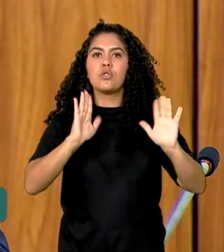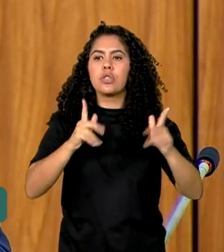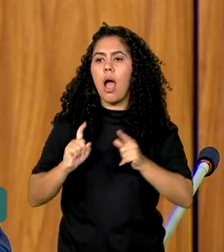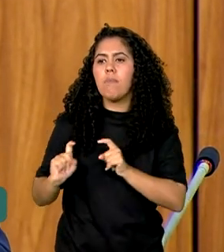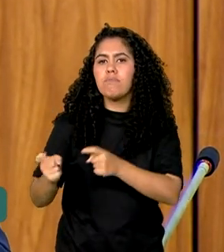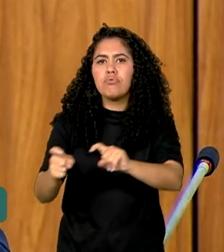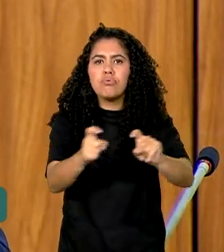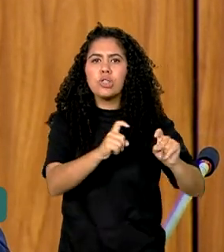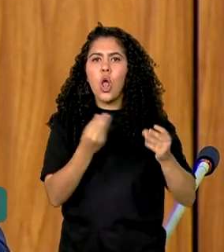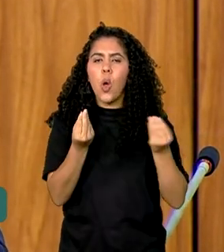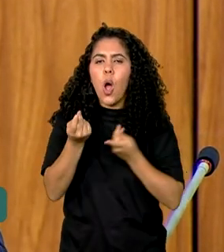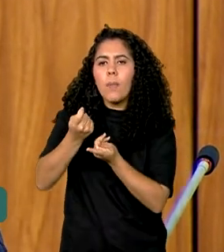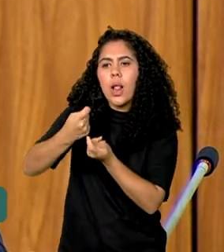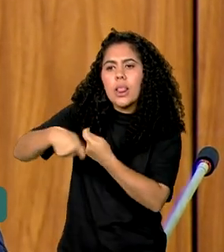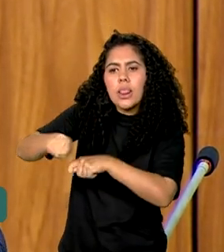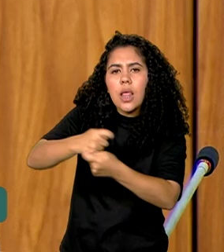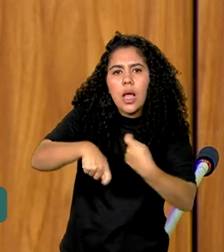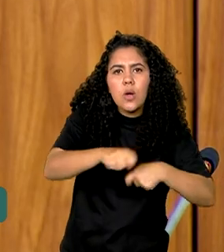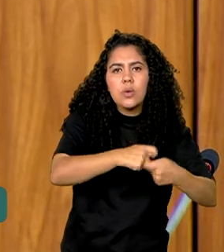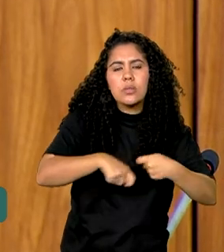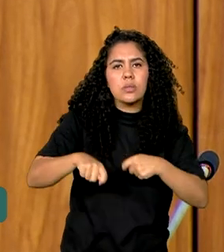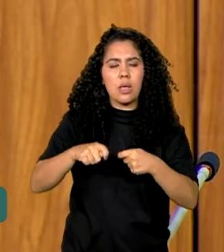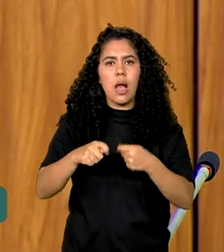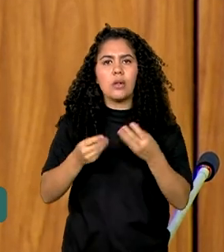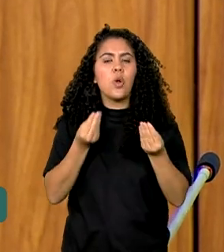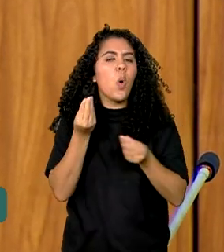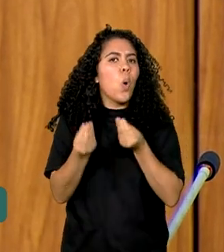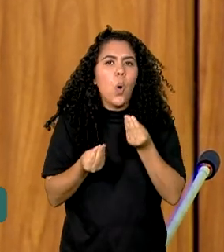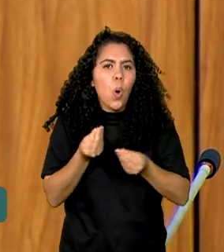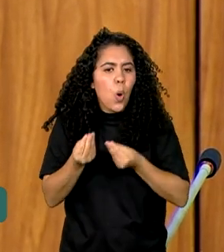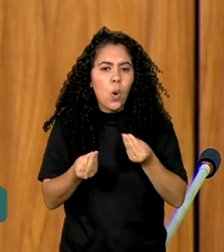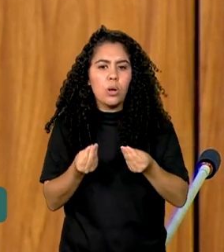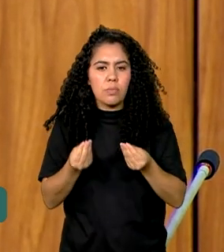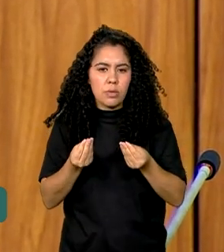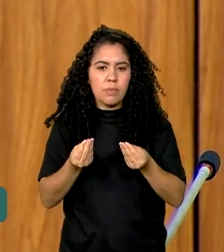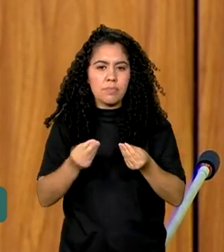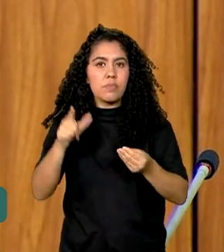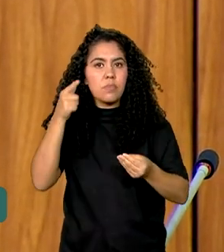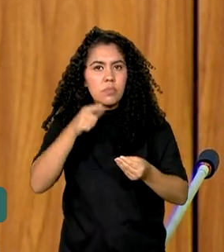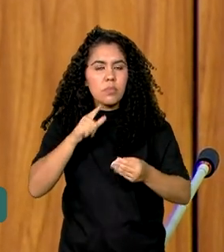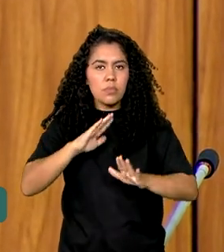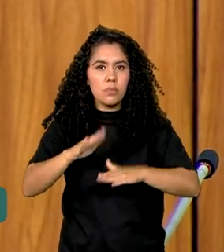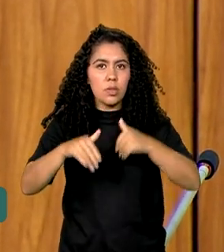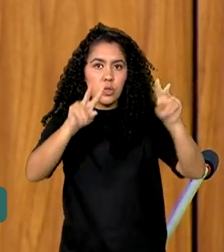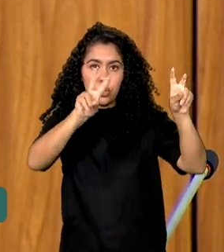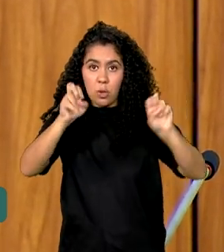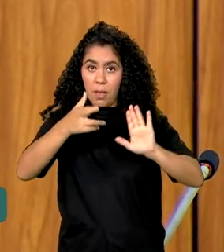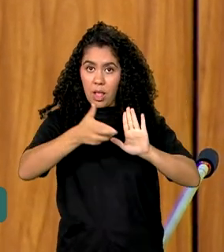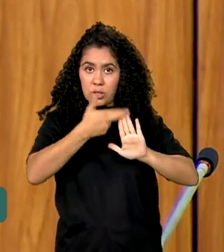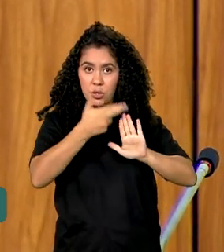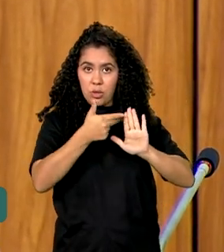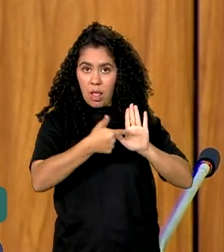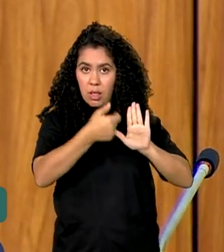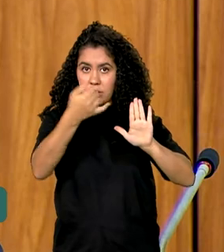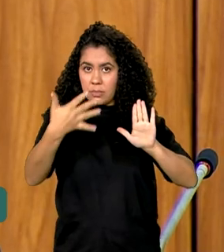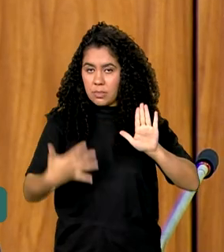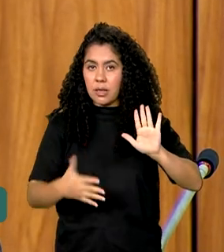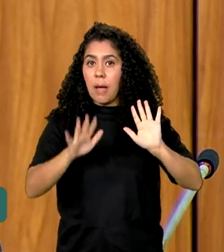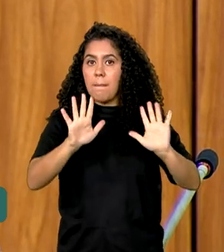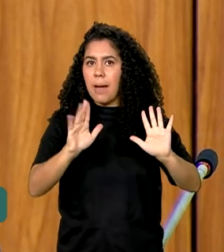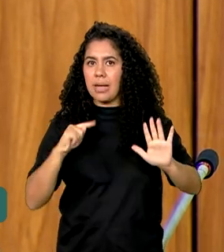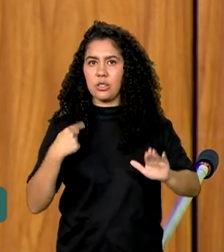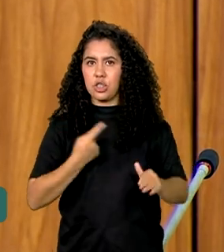de como isso deveria acontecer com algum avanço sobre essa resolução. Mas nós não queremos